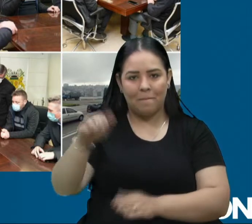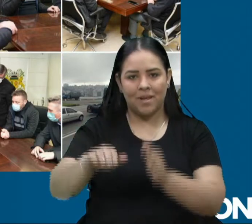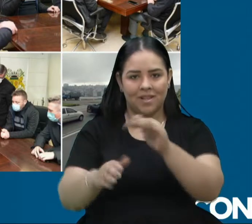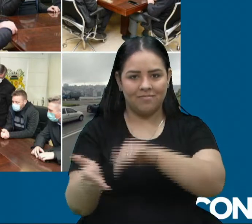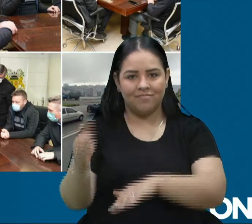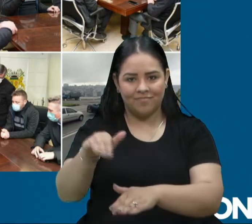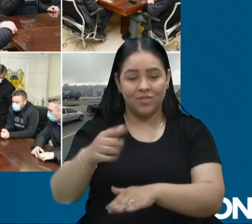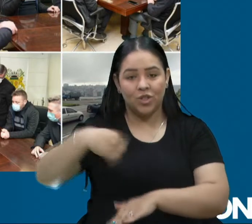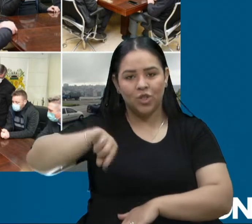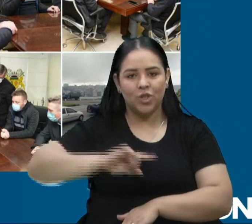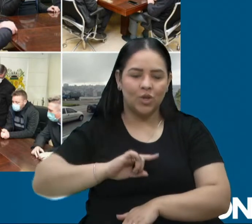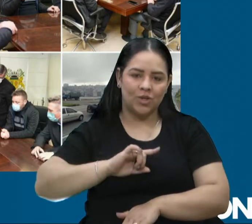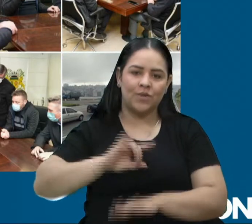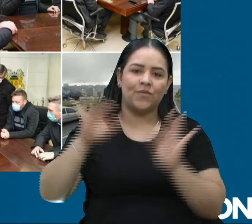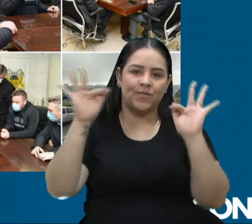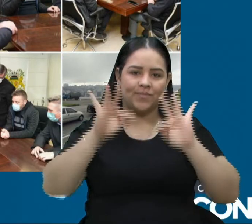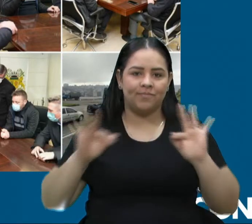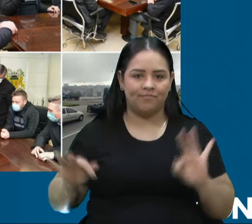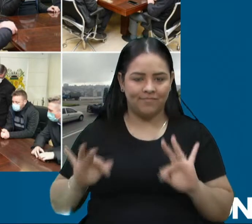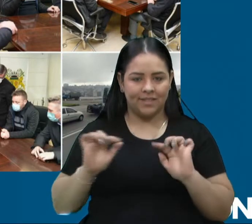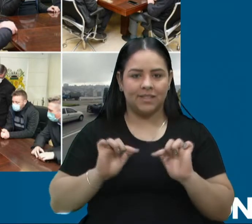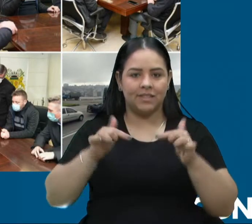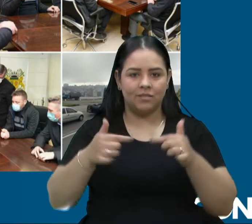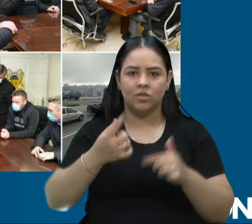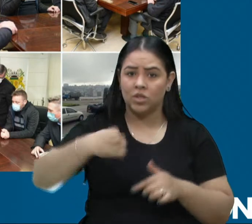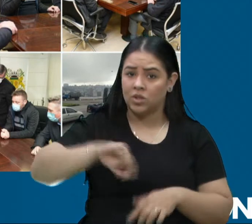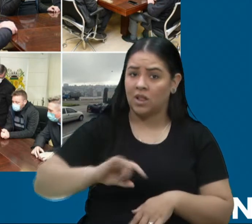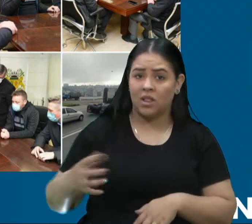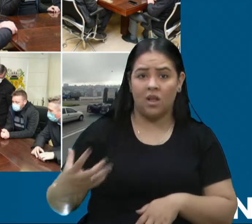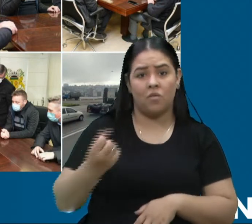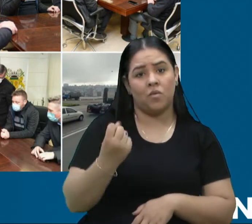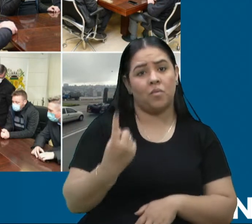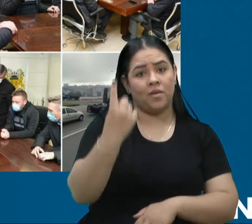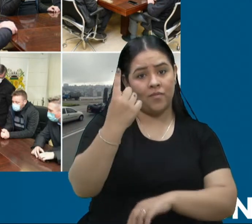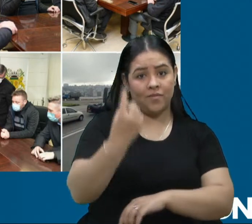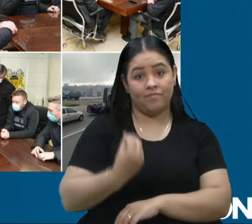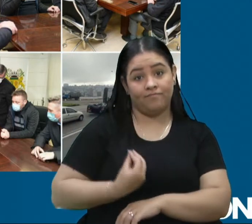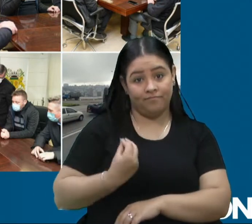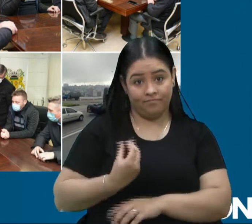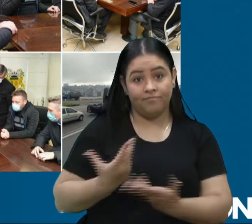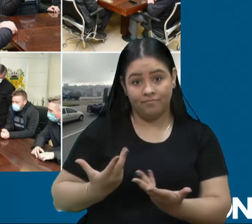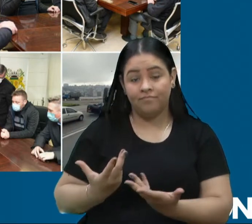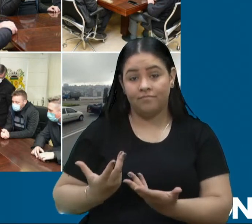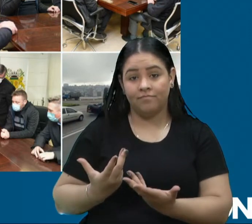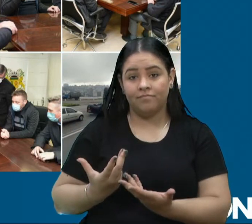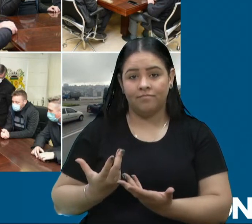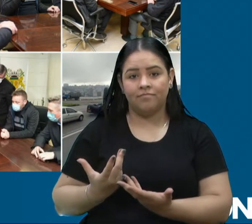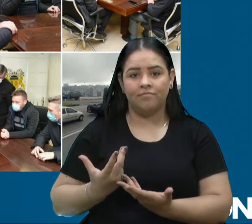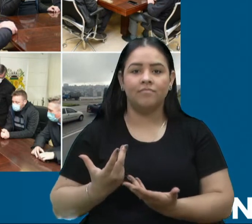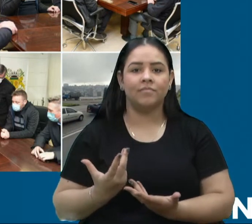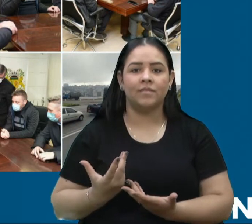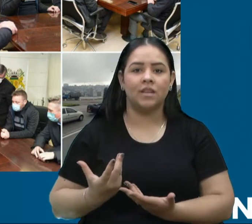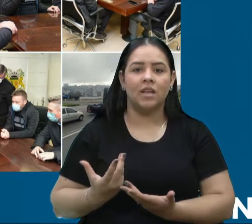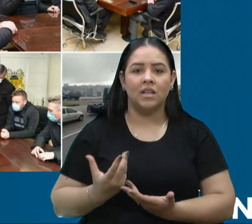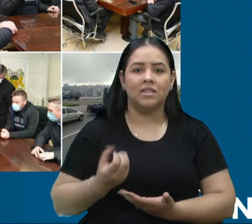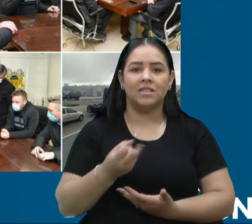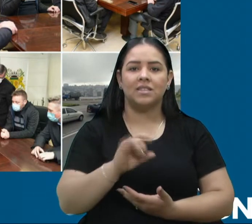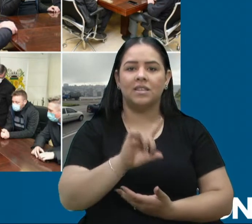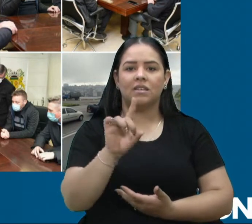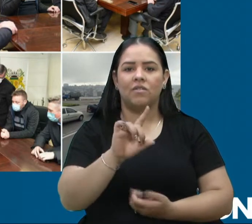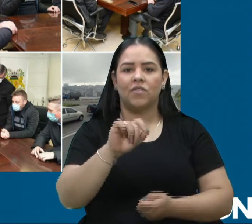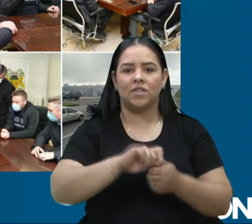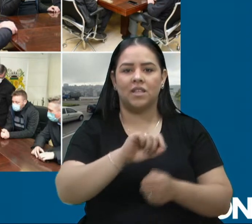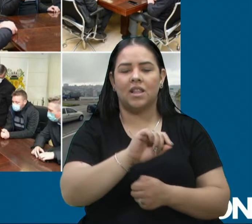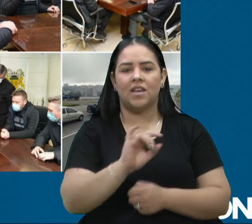ação, e nós certamente, talvez, tenhamos salvado uma vida. É bom lembrar que os vereadores de vacaria não fizeram isso, e duas pessoas morreram nos buracos de lá.